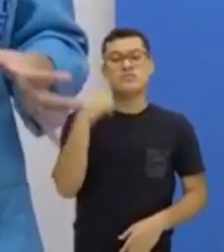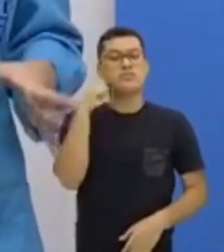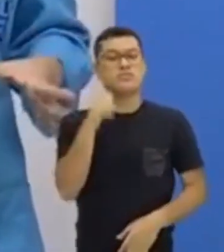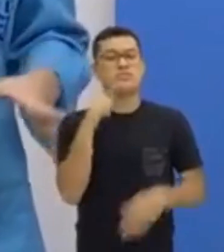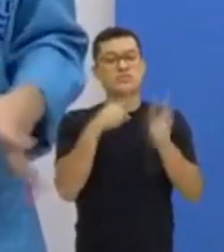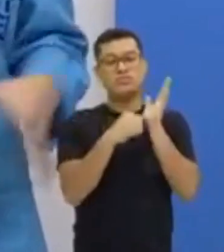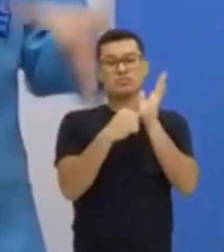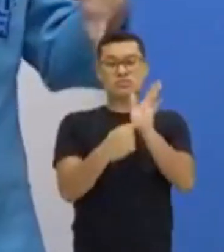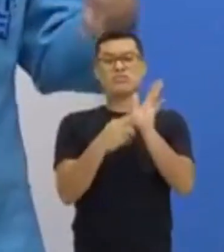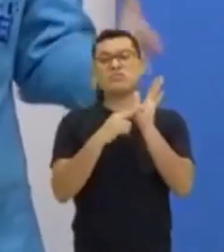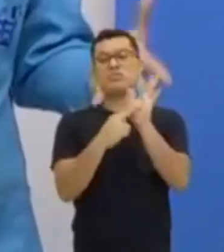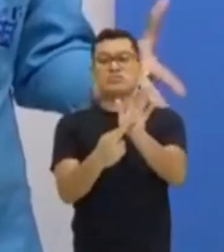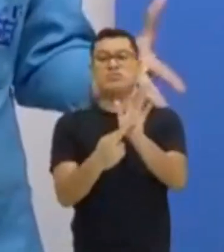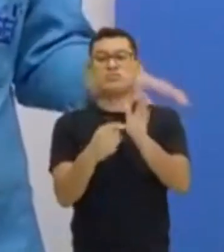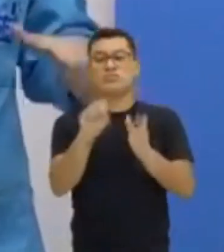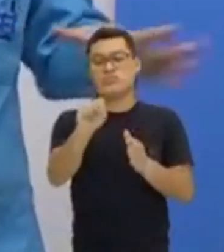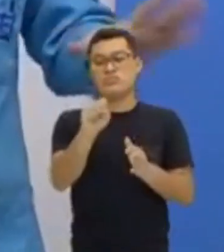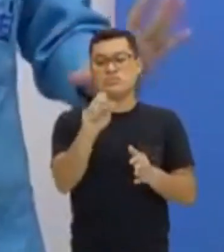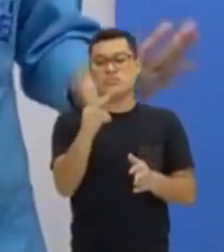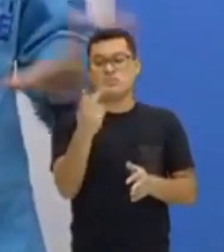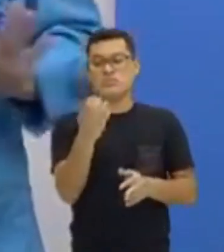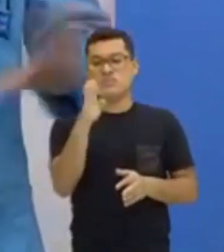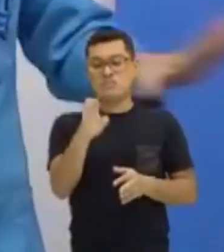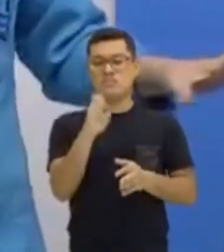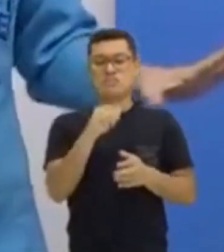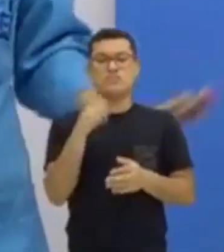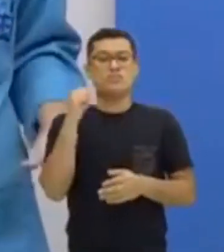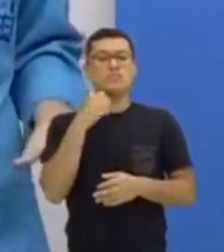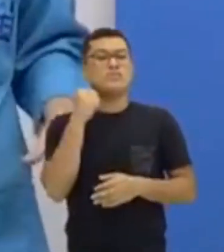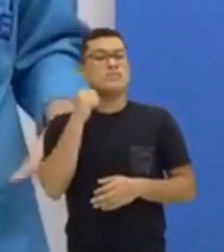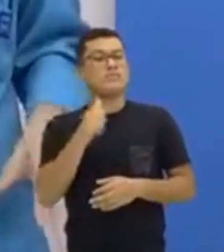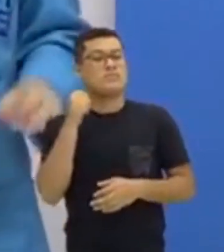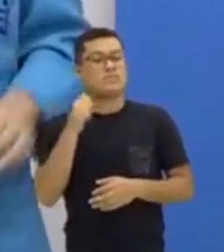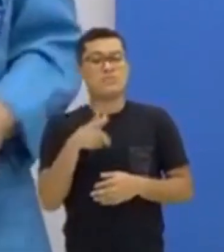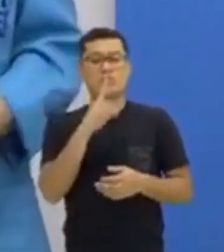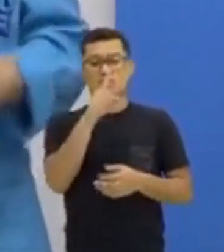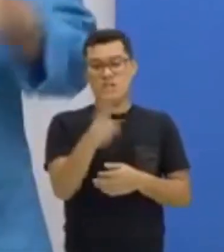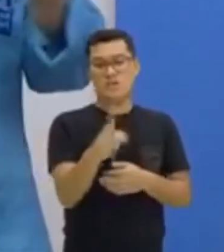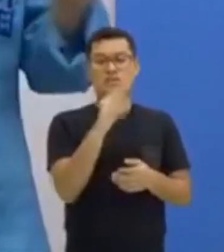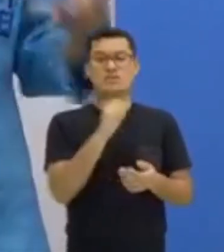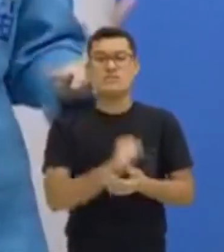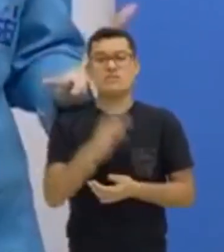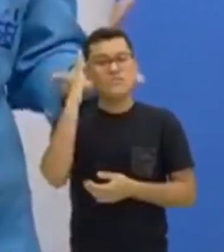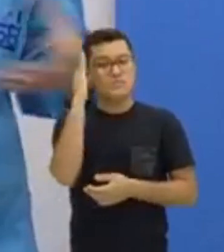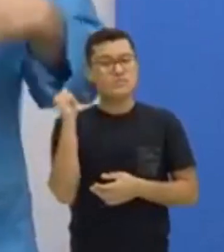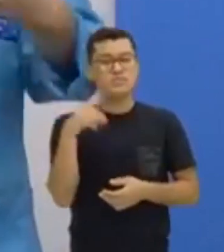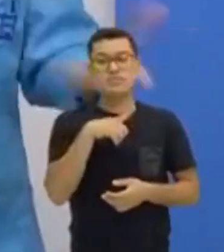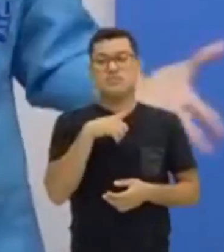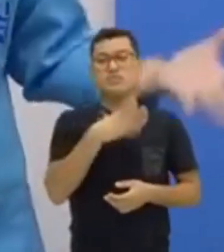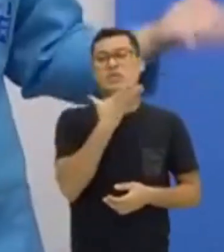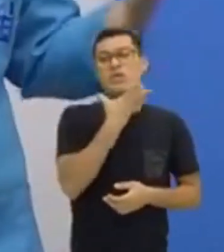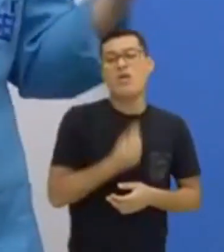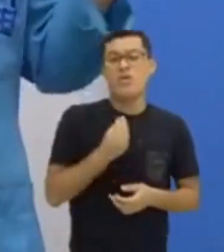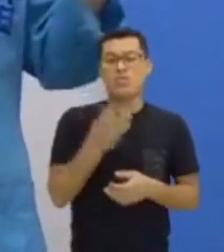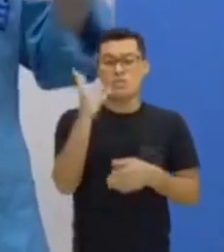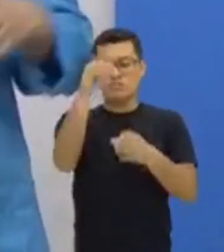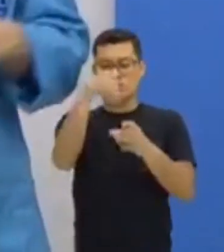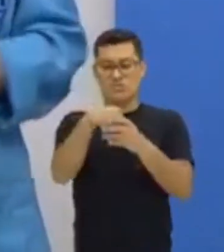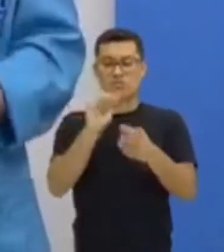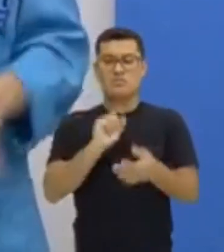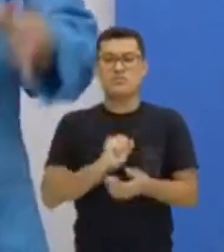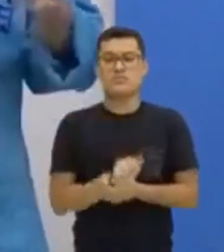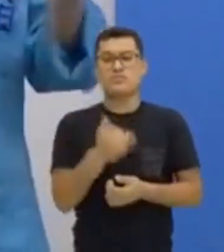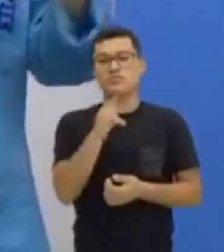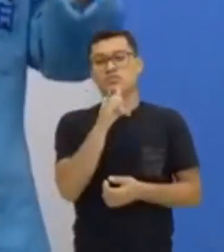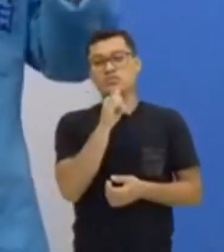representar essa mulher por ti, por ela. Isso que é importante saber. Quando tiver um homem, como a gente colocou nos